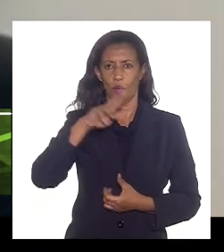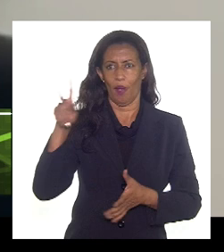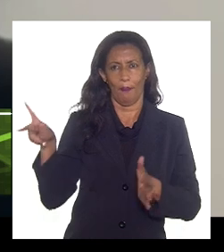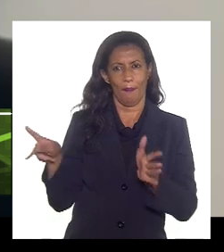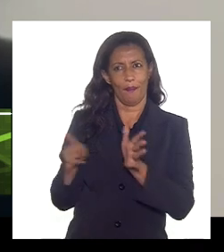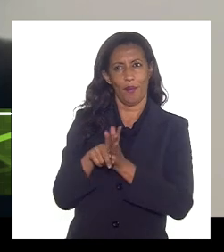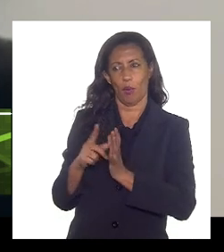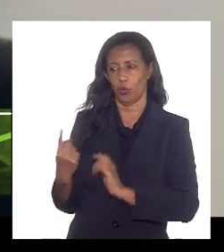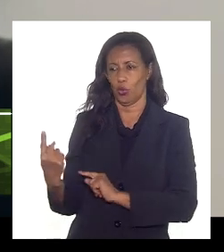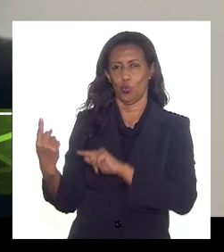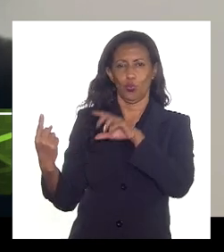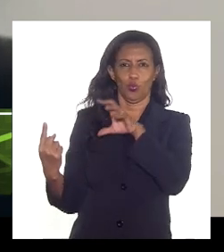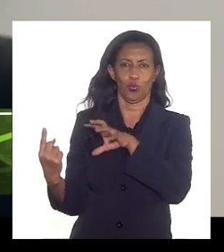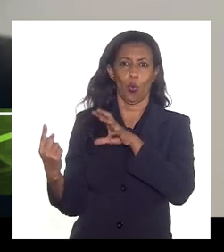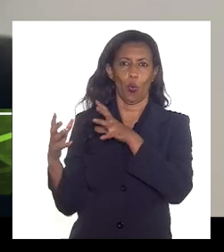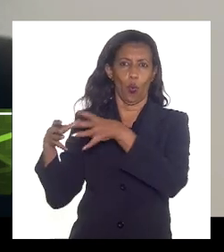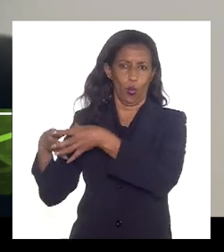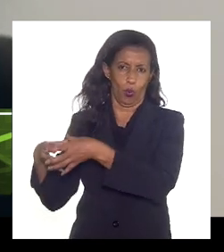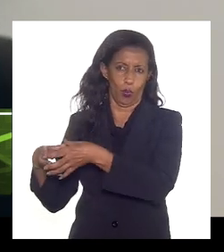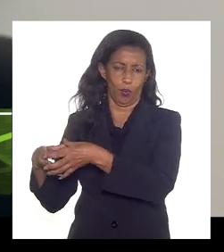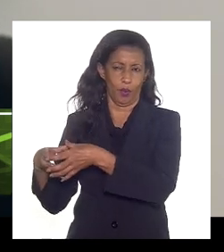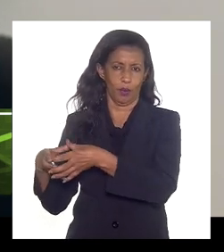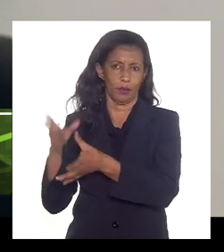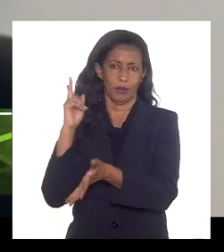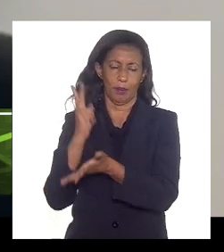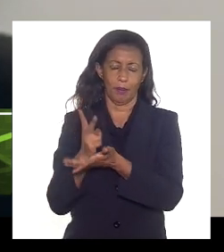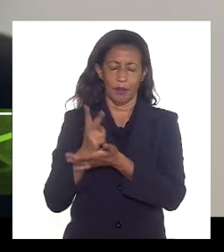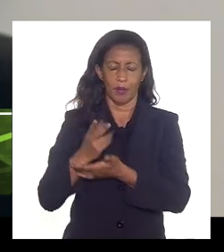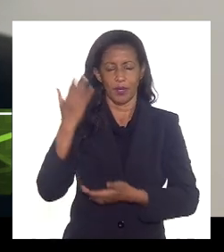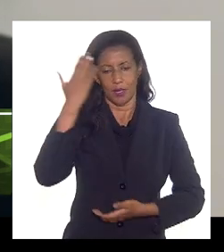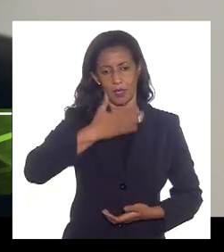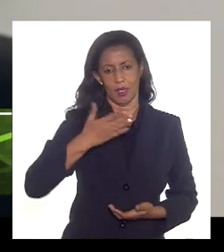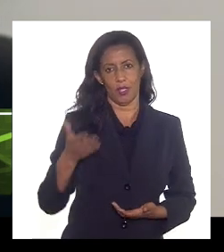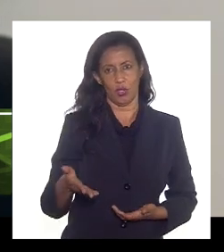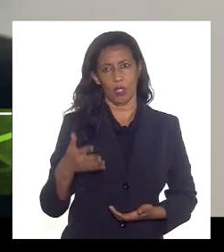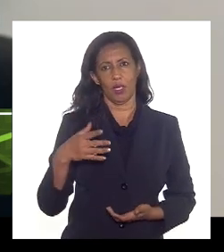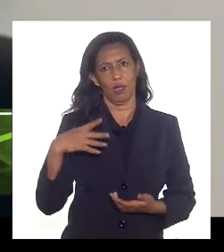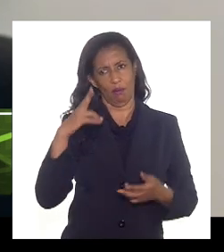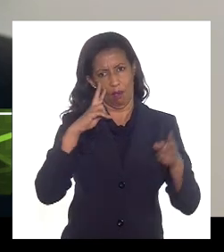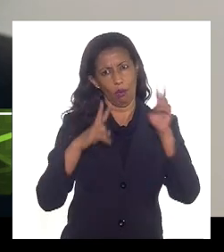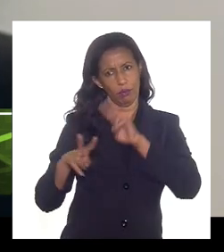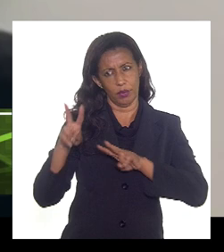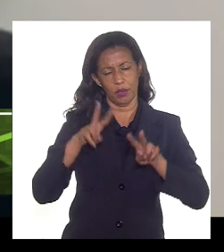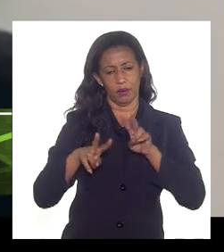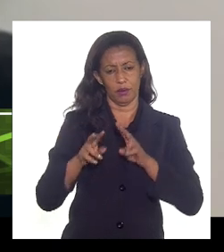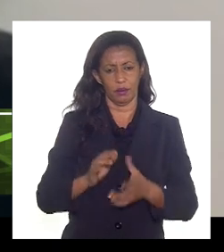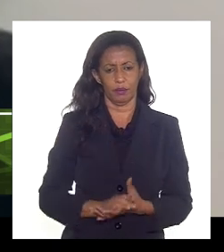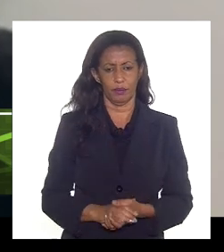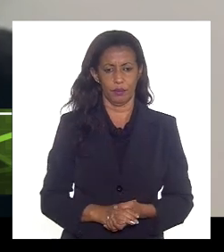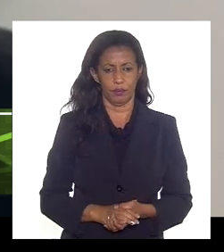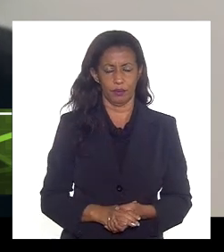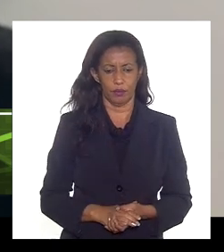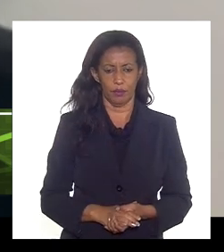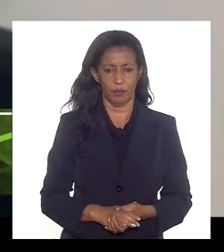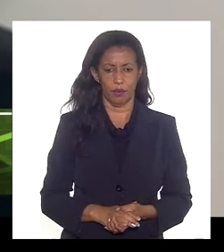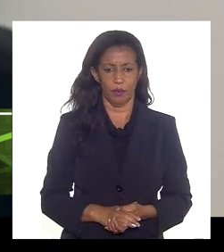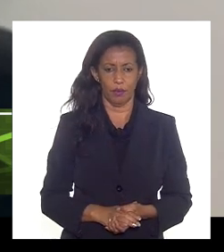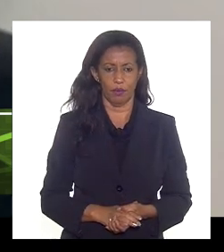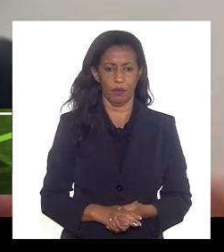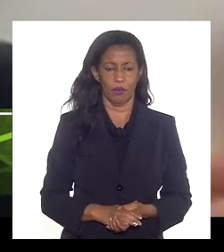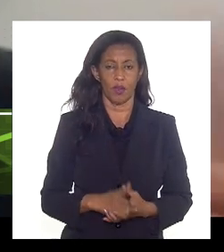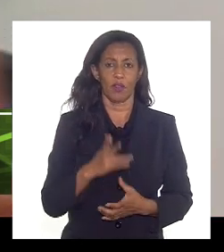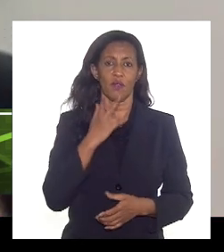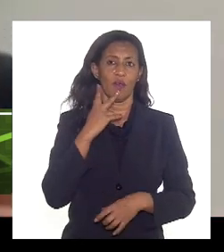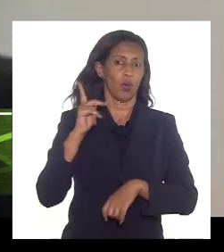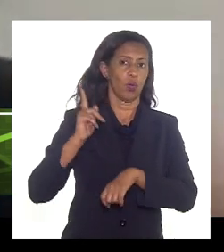usuário isso é uma coisa que está presente aqui e é observada o perguntou também sobre a questão do